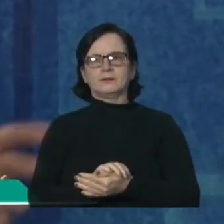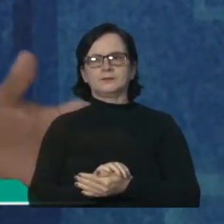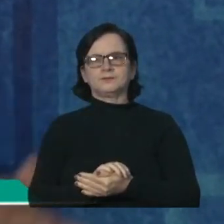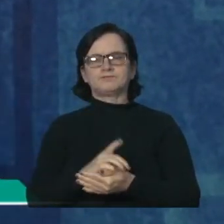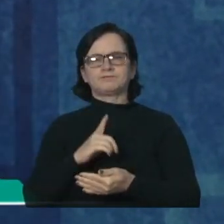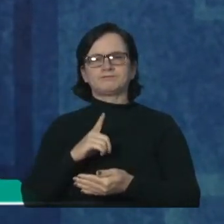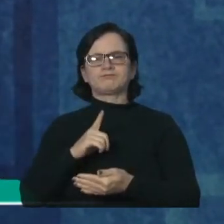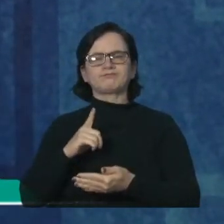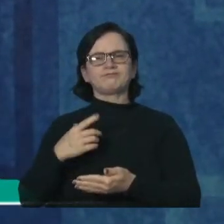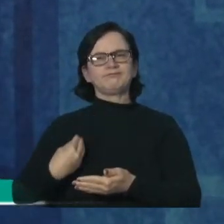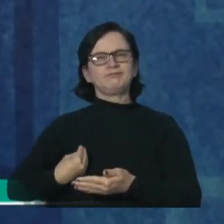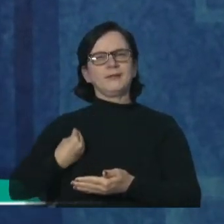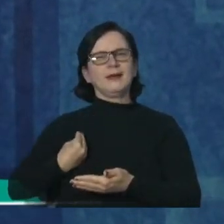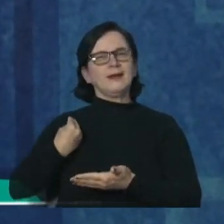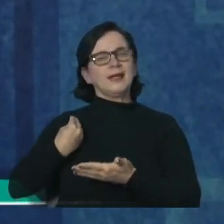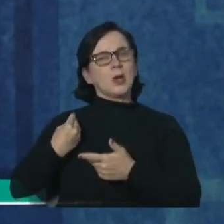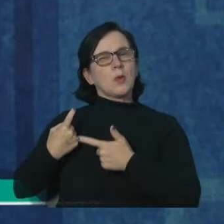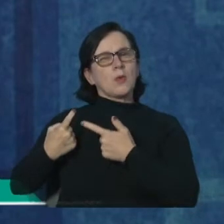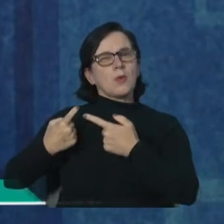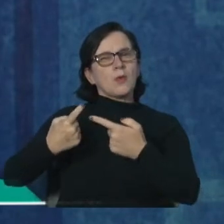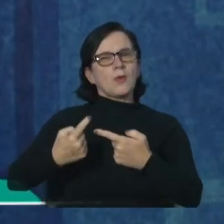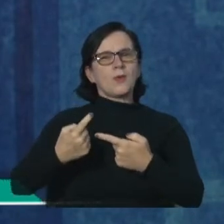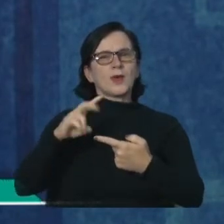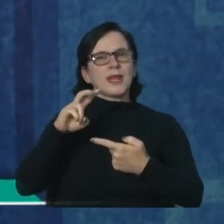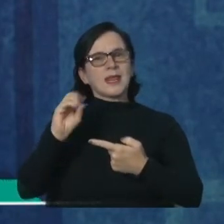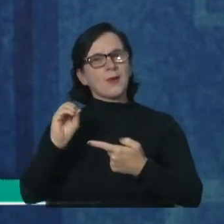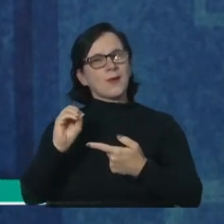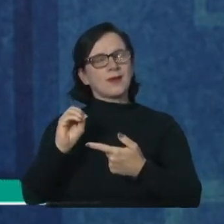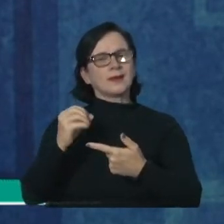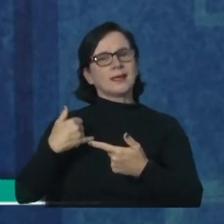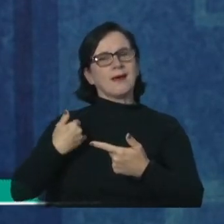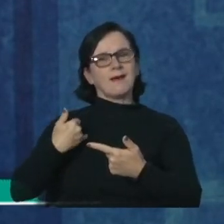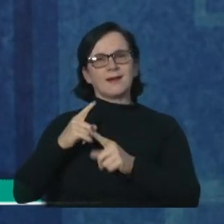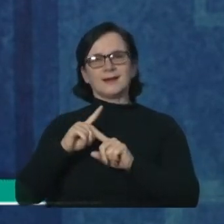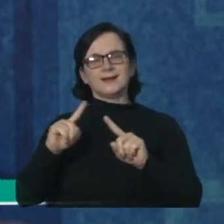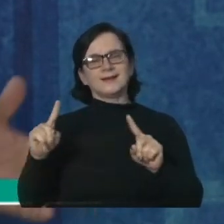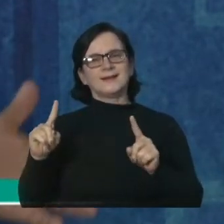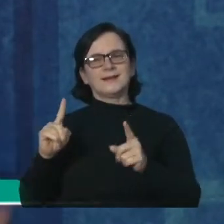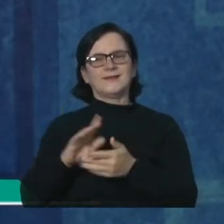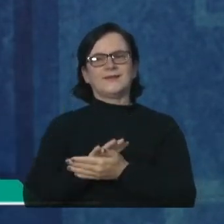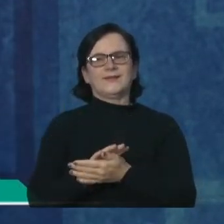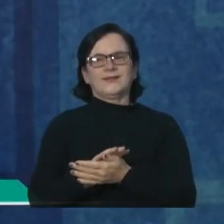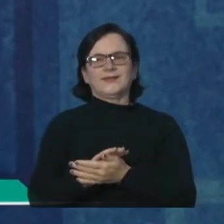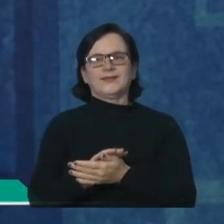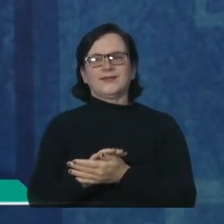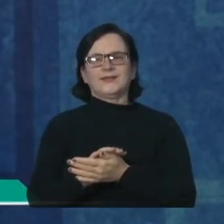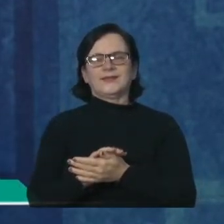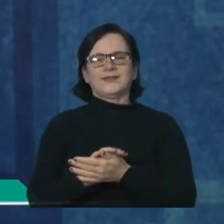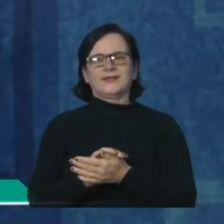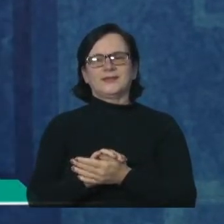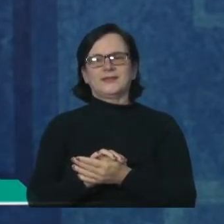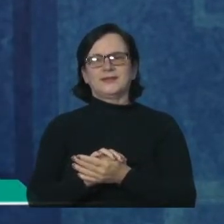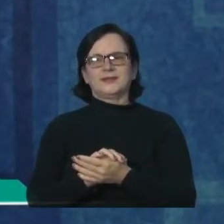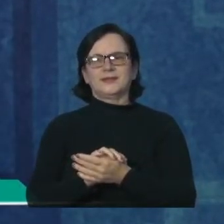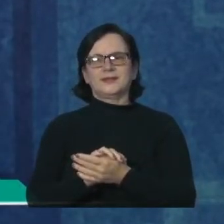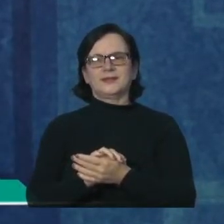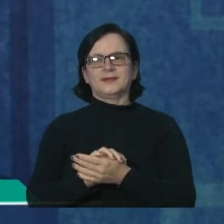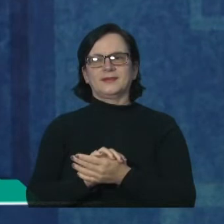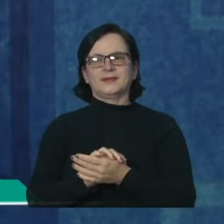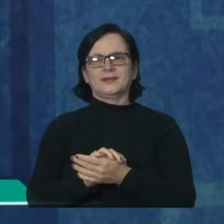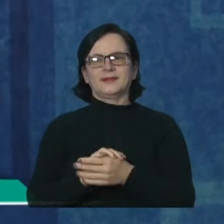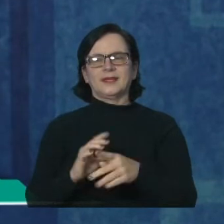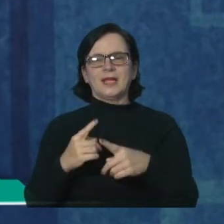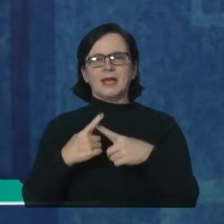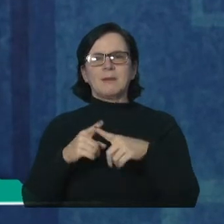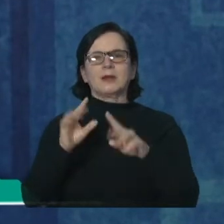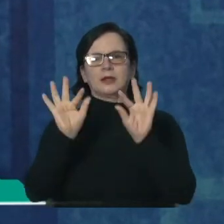uma longevidade, mas eu não chego aos 50 anos que foram do nosso memorável Campo de Cubatão. Mas